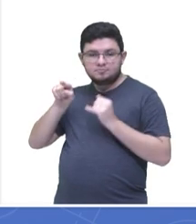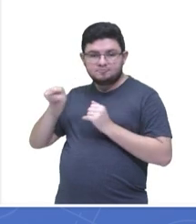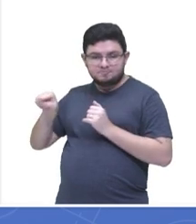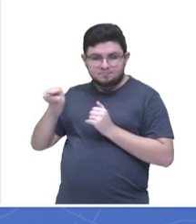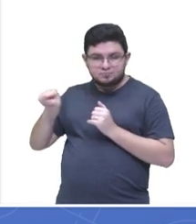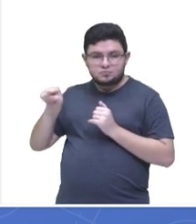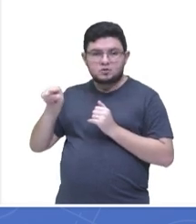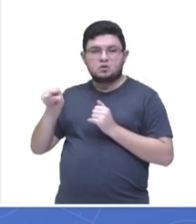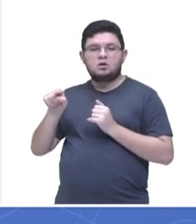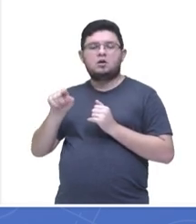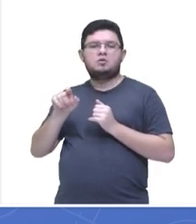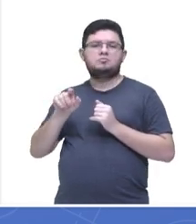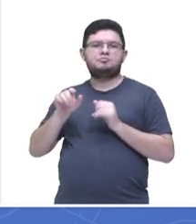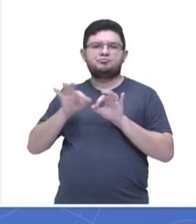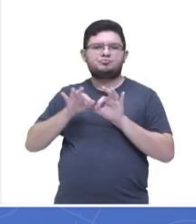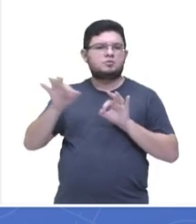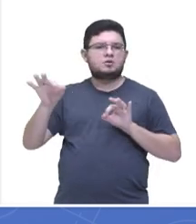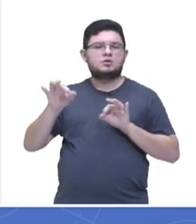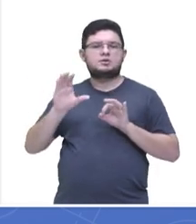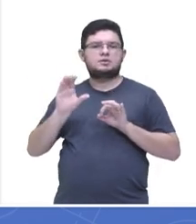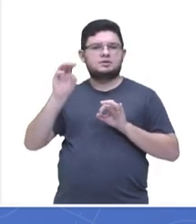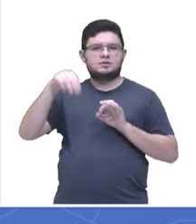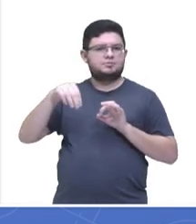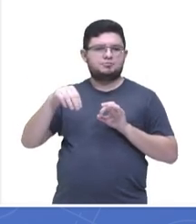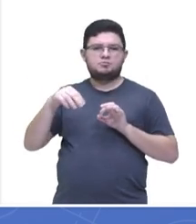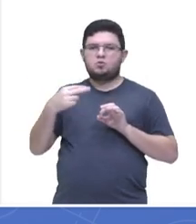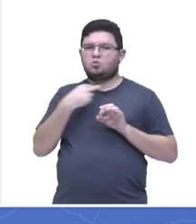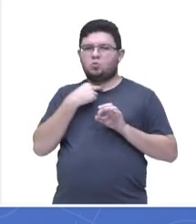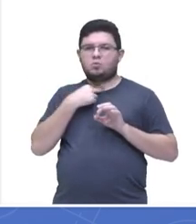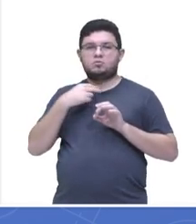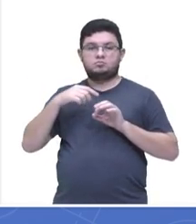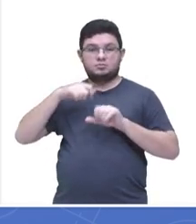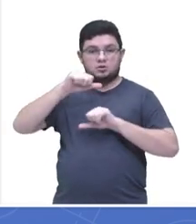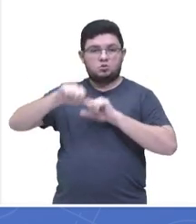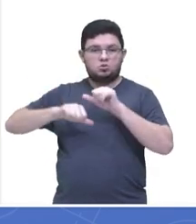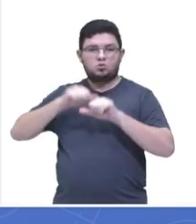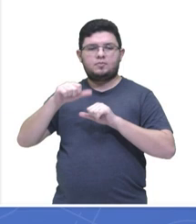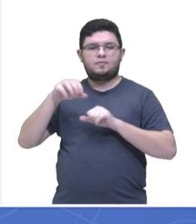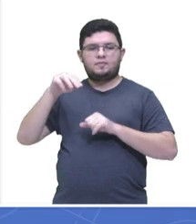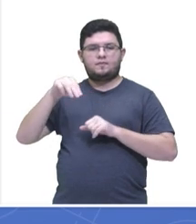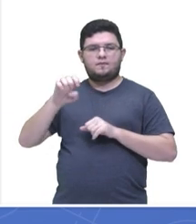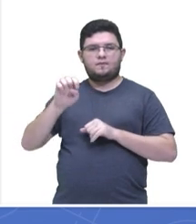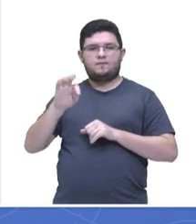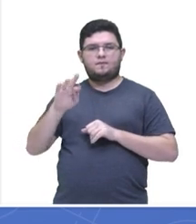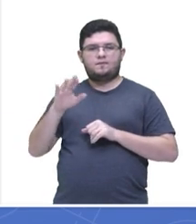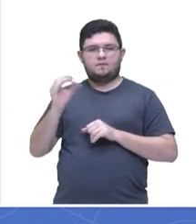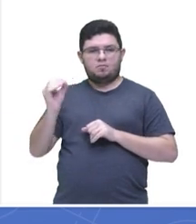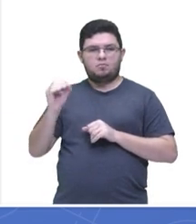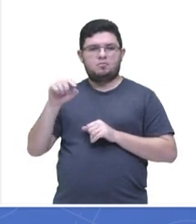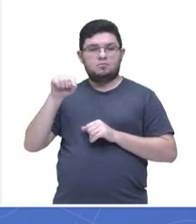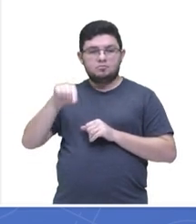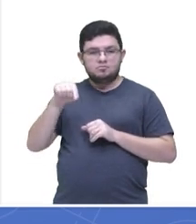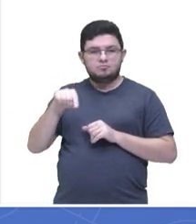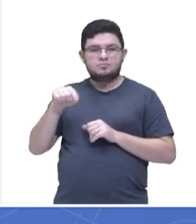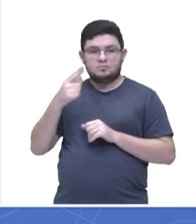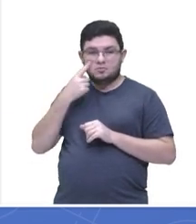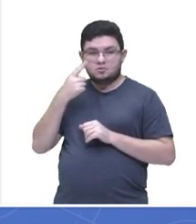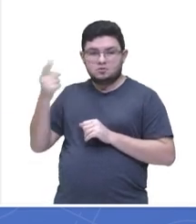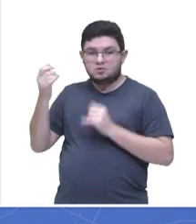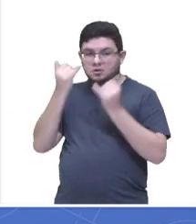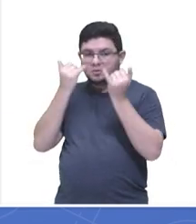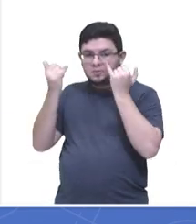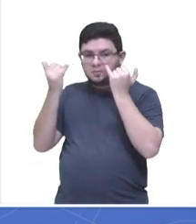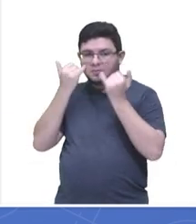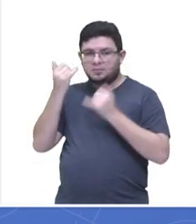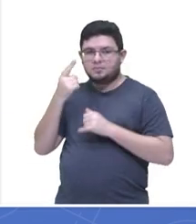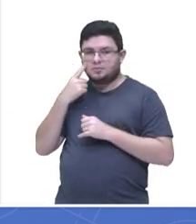estar em centímetros, tá certo? Ela precisa estar em metros. Então, vamos lá, olha. Está aqui, olha, os dados que nós acabamos de